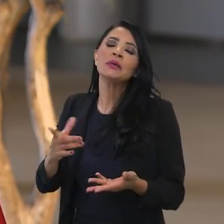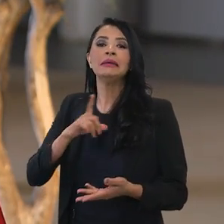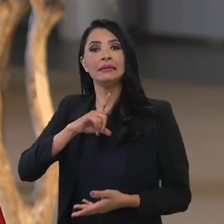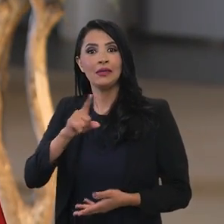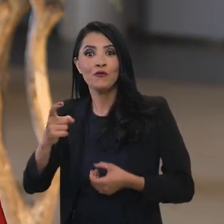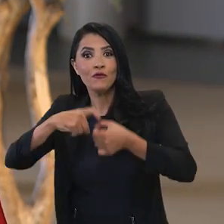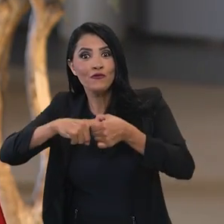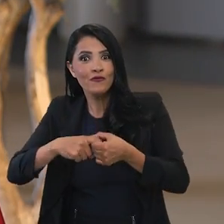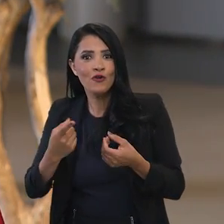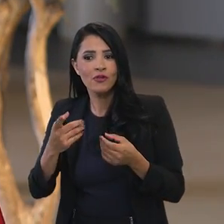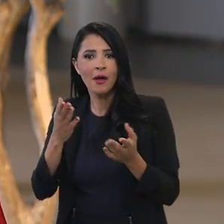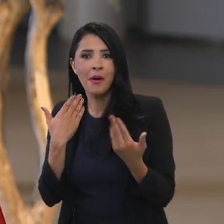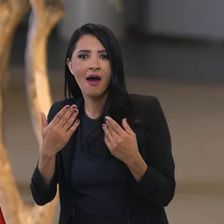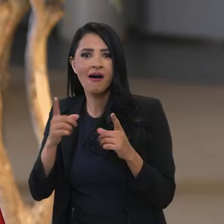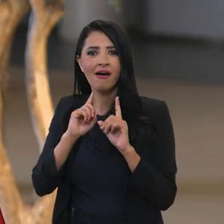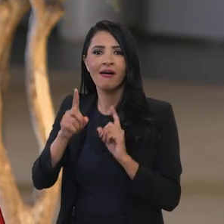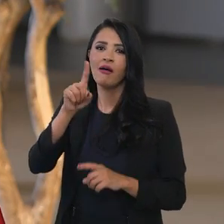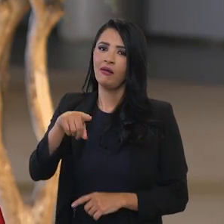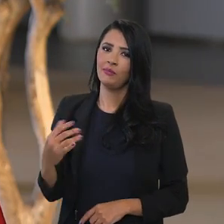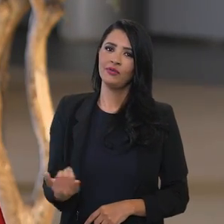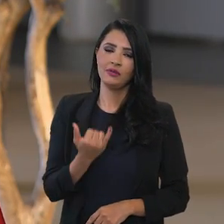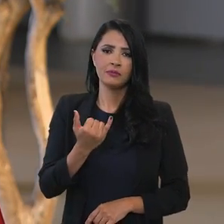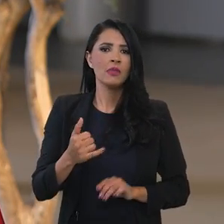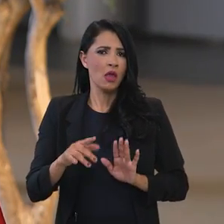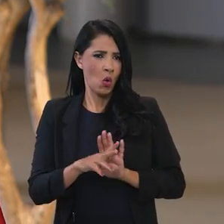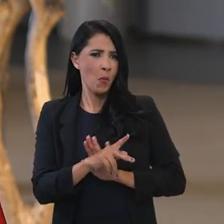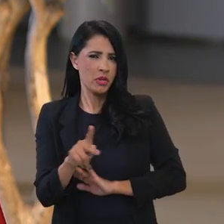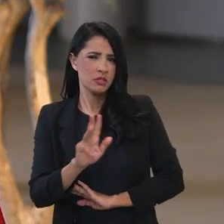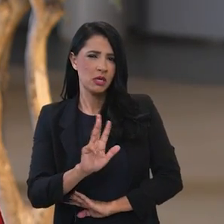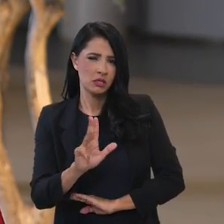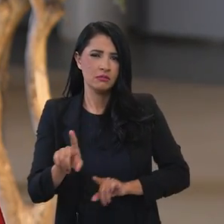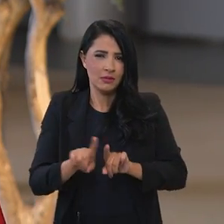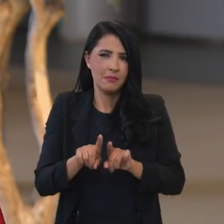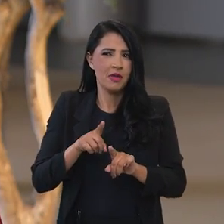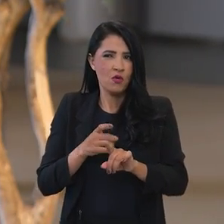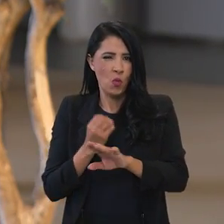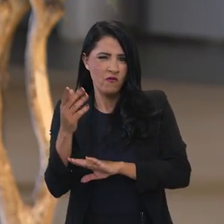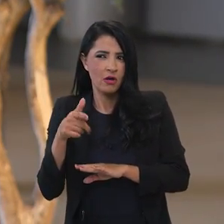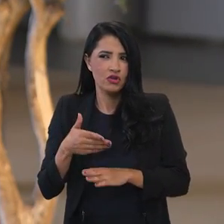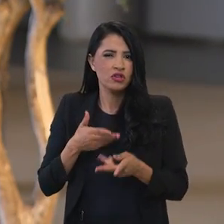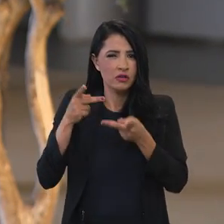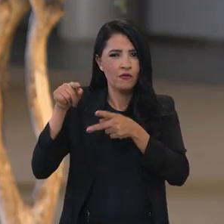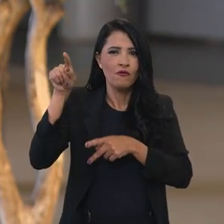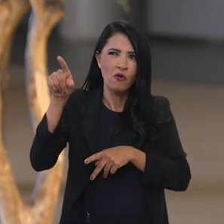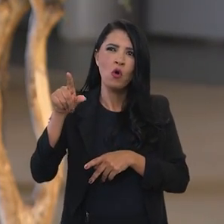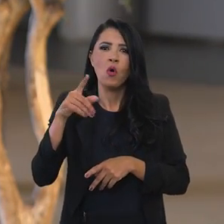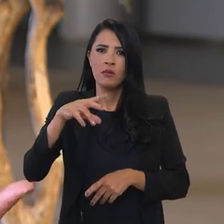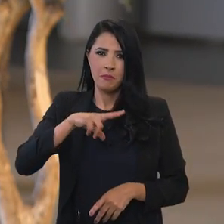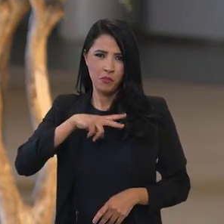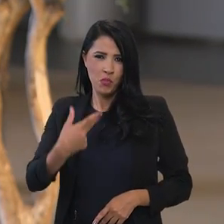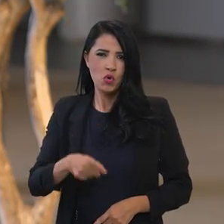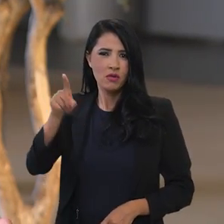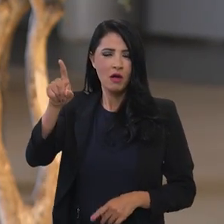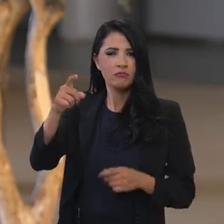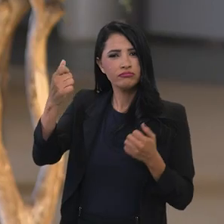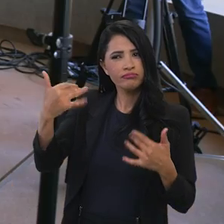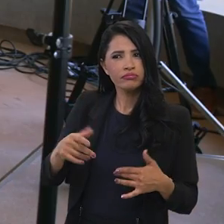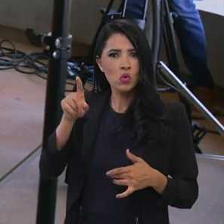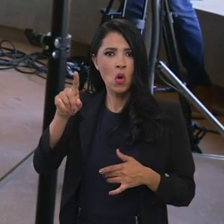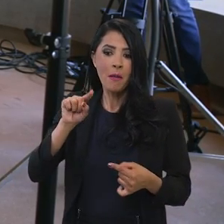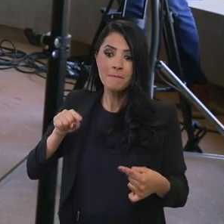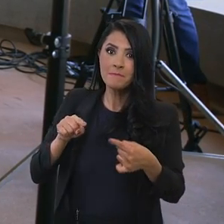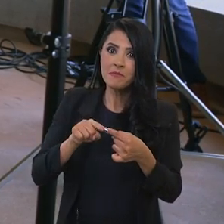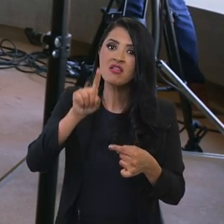dobrar as exportações brasileiras no período futuro. É possível a gente chegar a isso